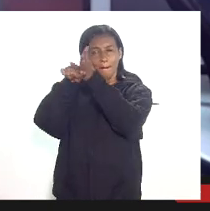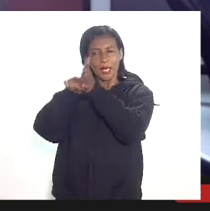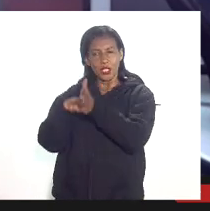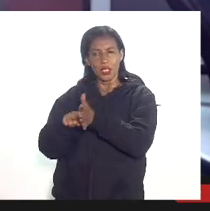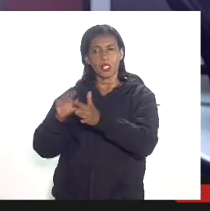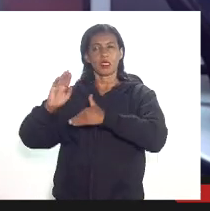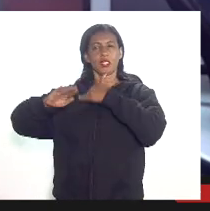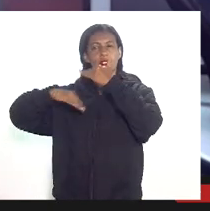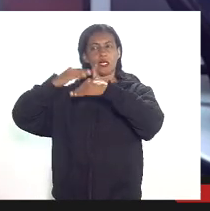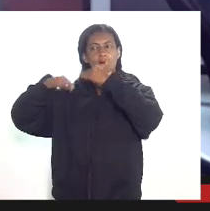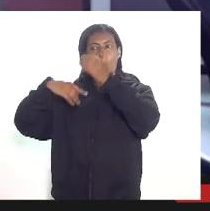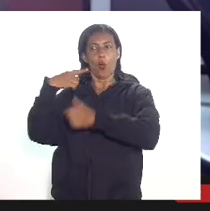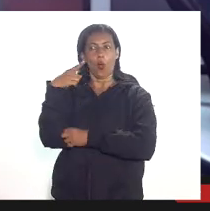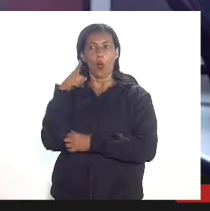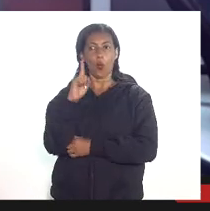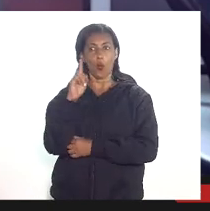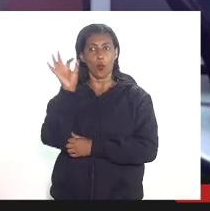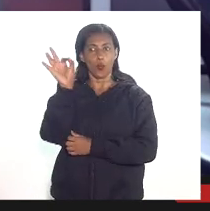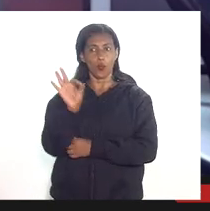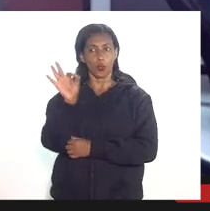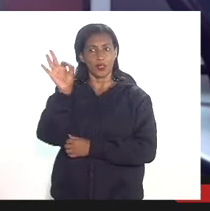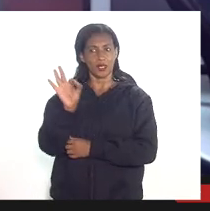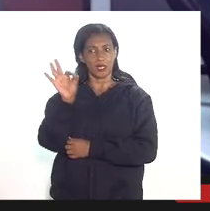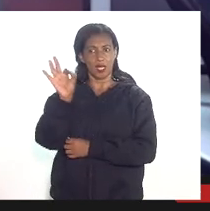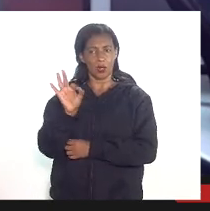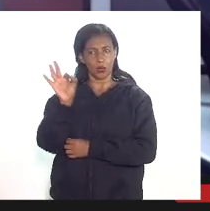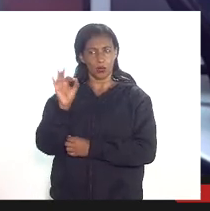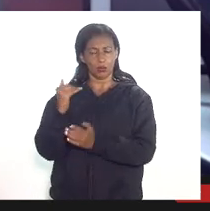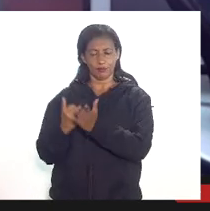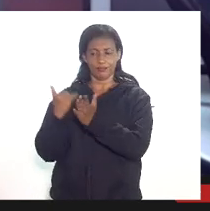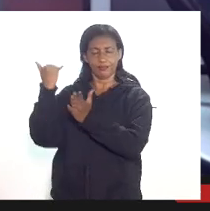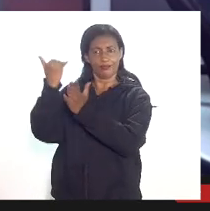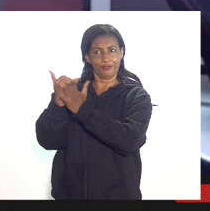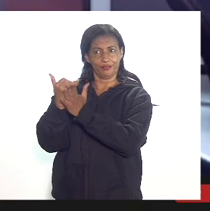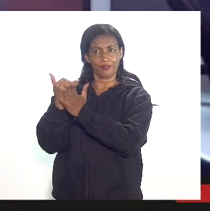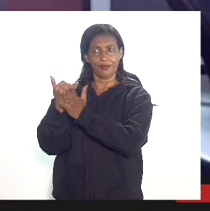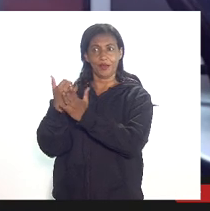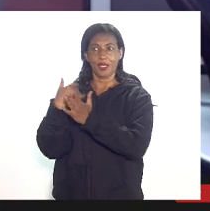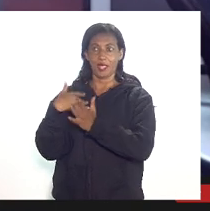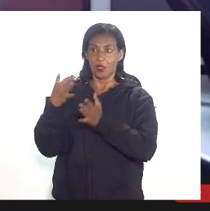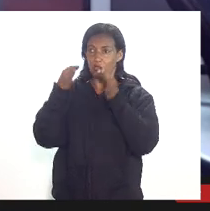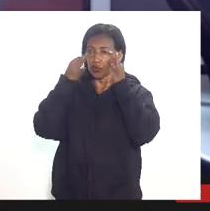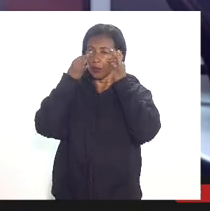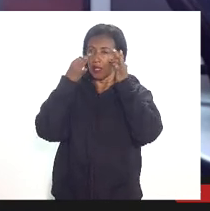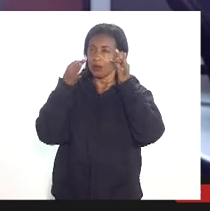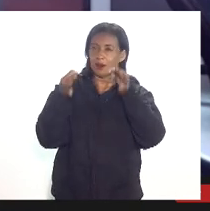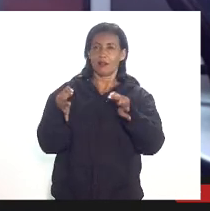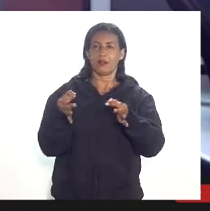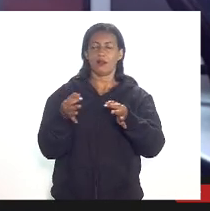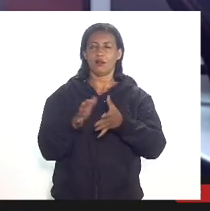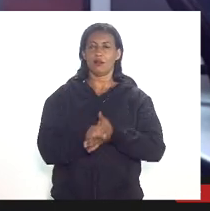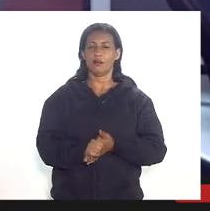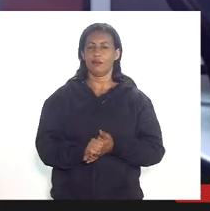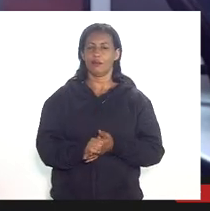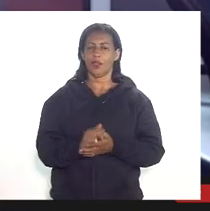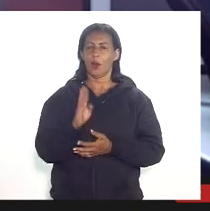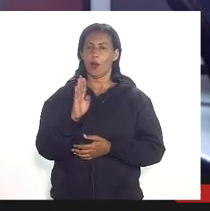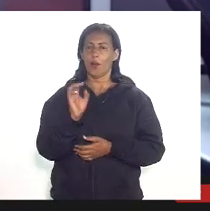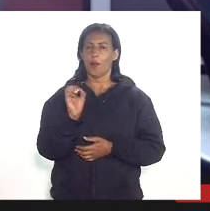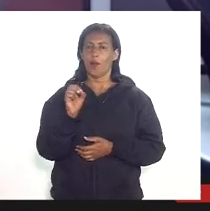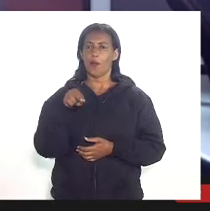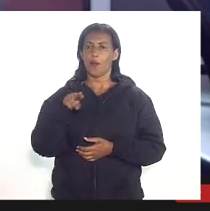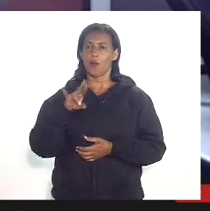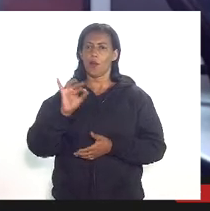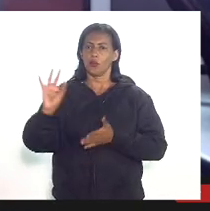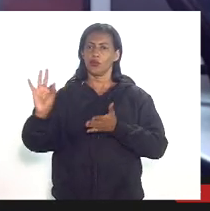equivalente a 1% da receita bruta da produção e aí eu chamo atenção aqui para o bônus de assinatura